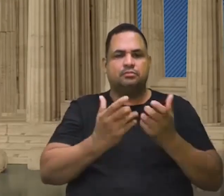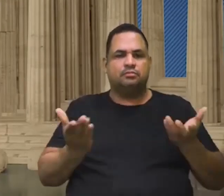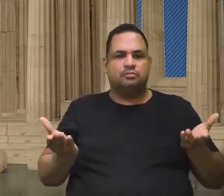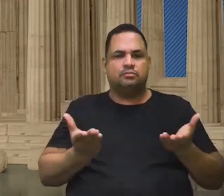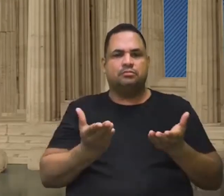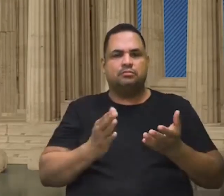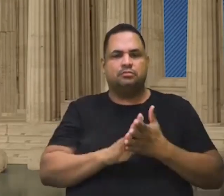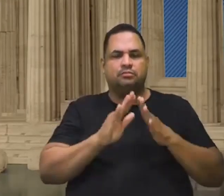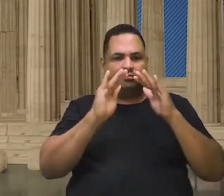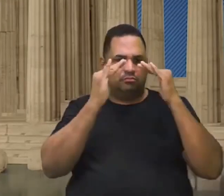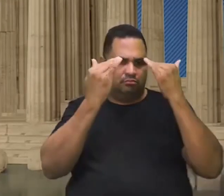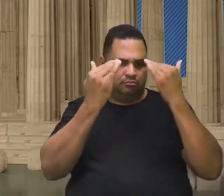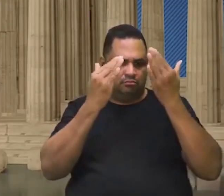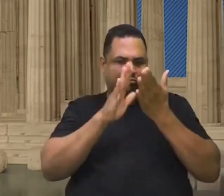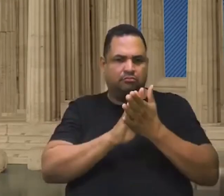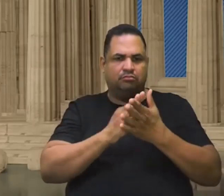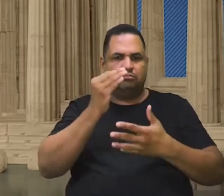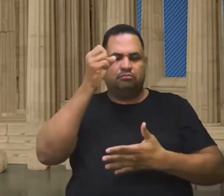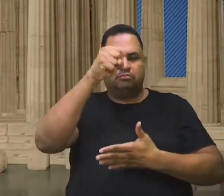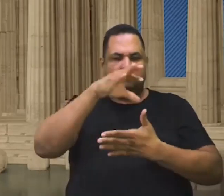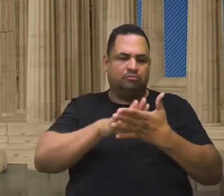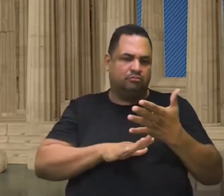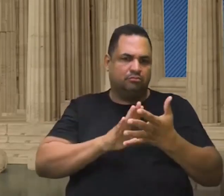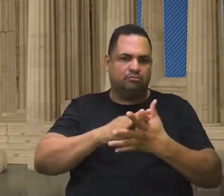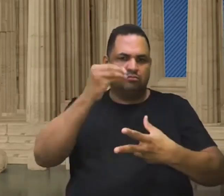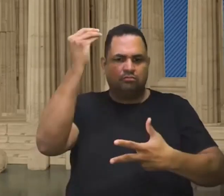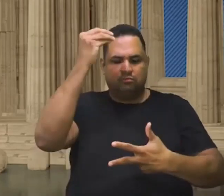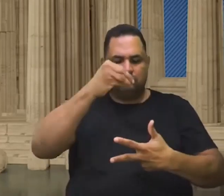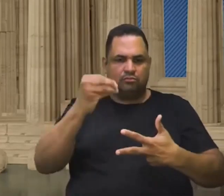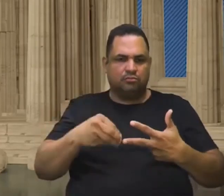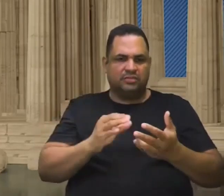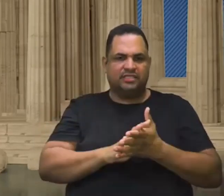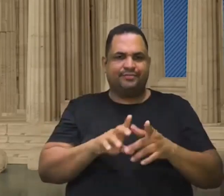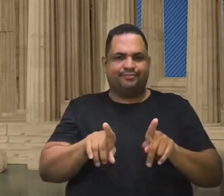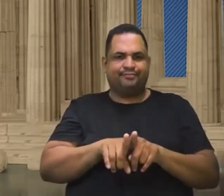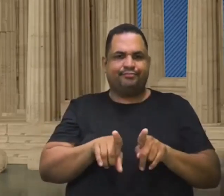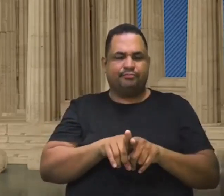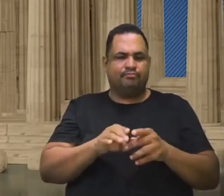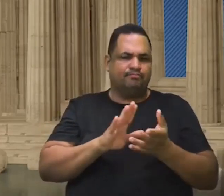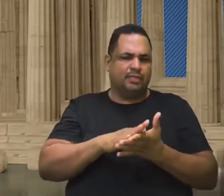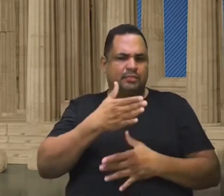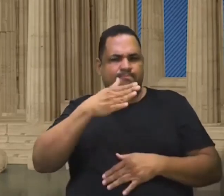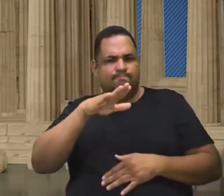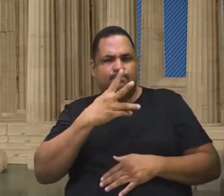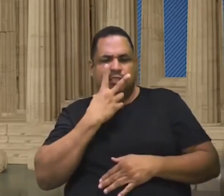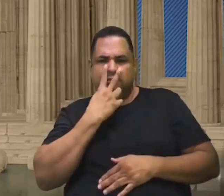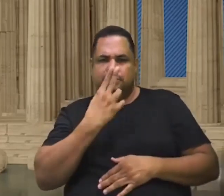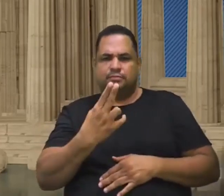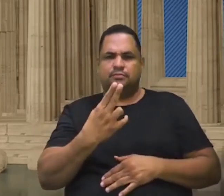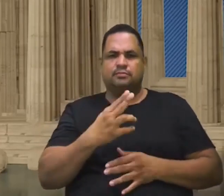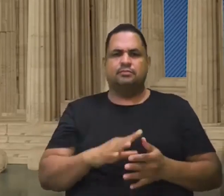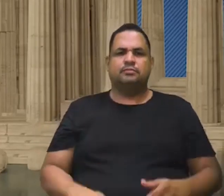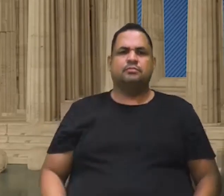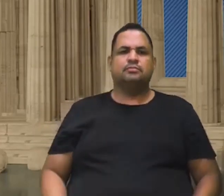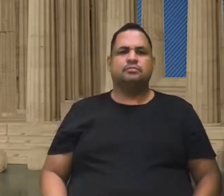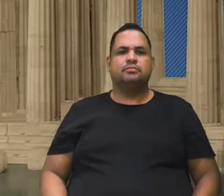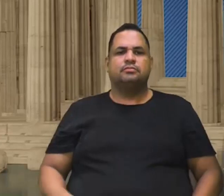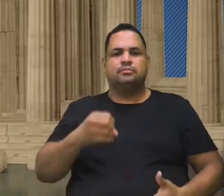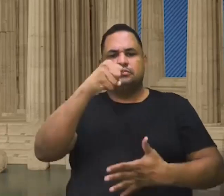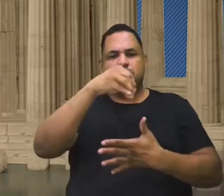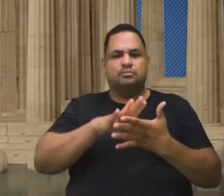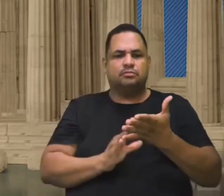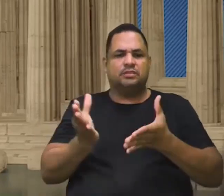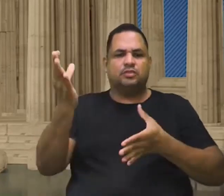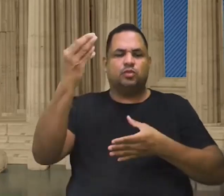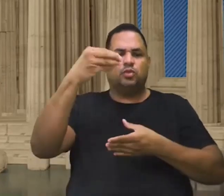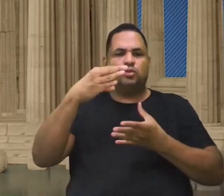estar ligado às questões que caem no Enem. Ou questões de via proximal, ou seja, aquelas que vai ao encontro, né? Do